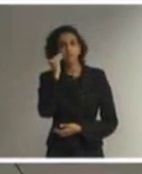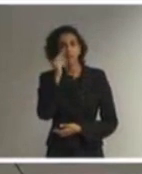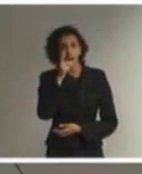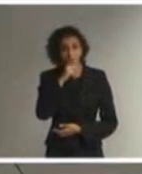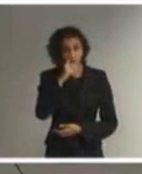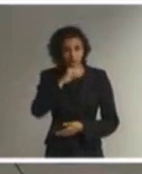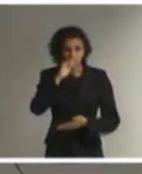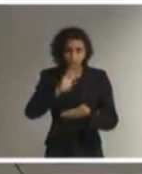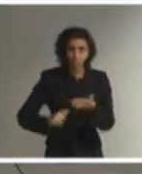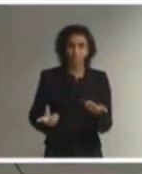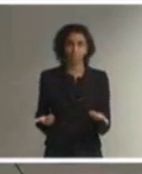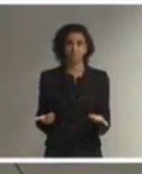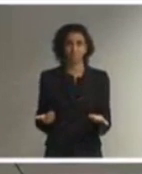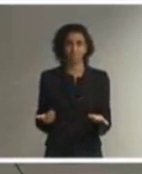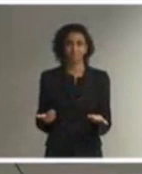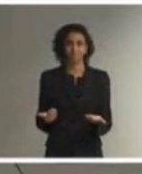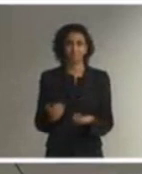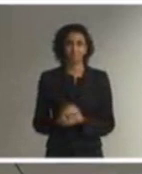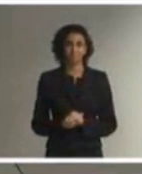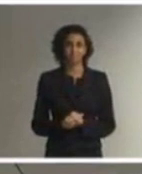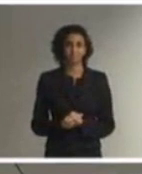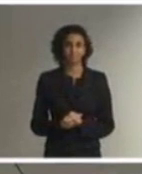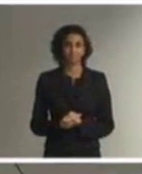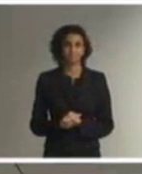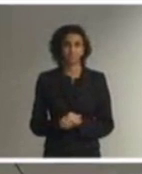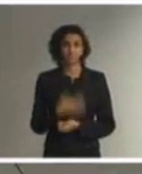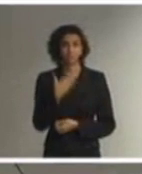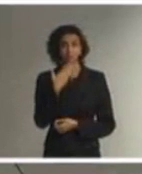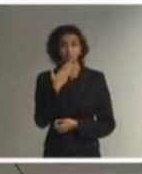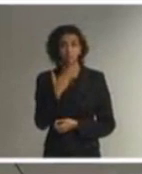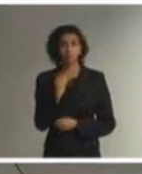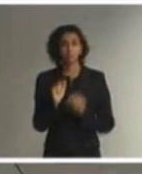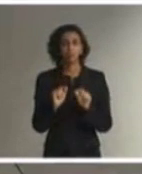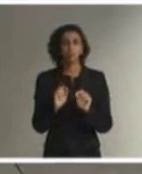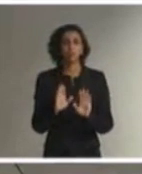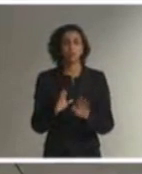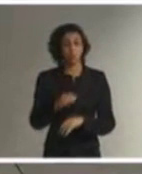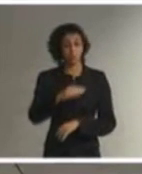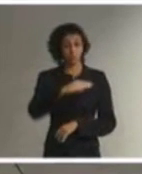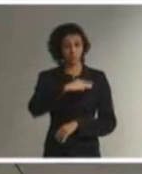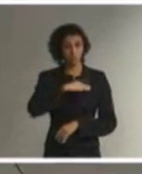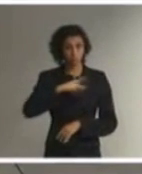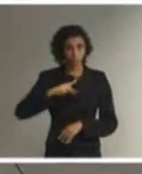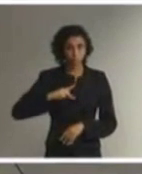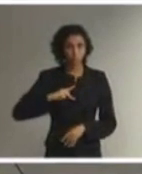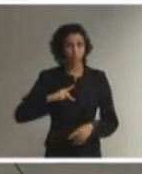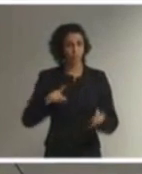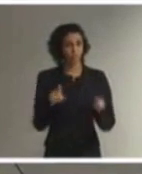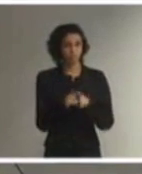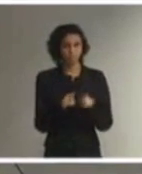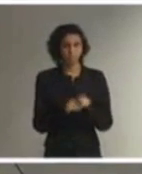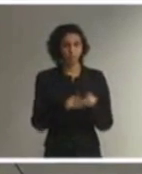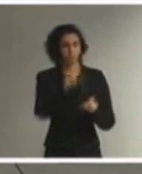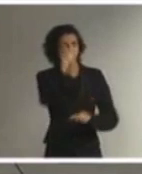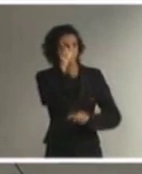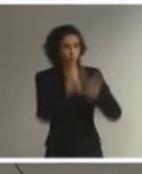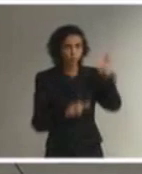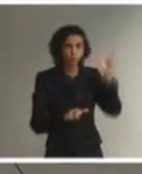sanadas, a fim de que o poder público, os agentes responsáveis pela